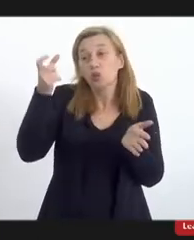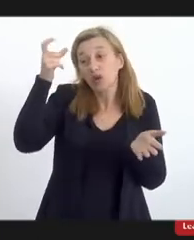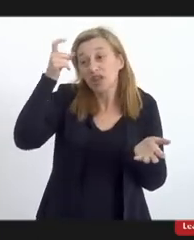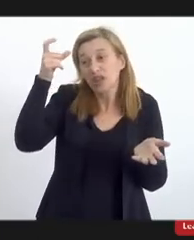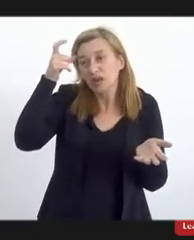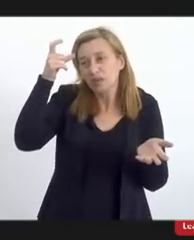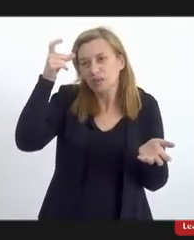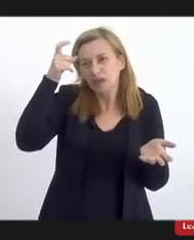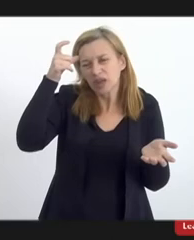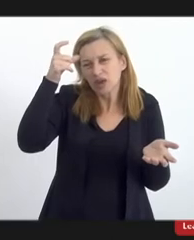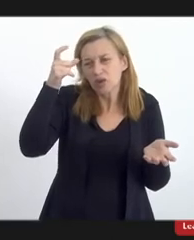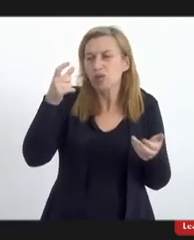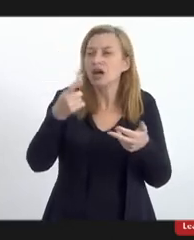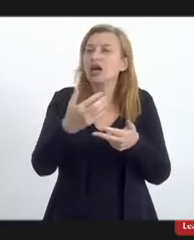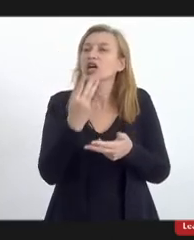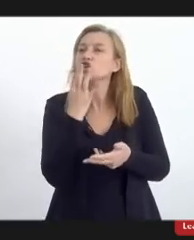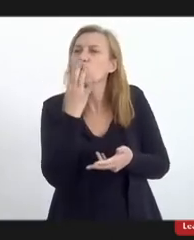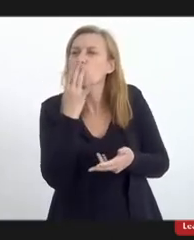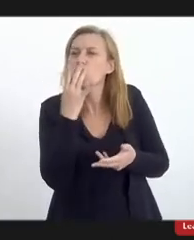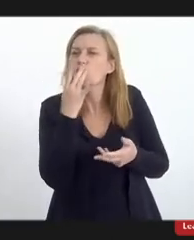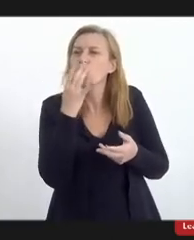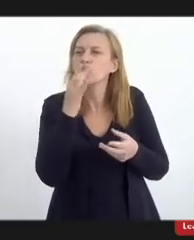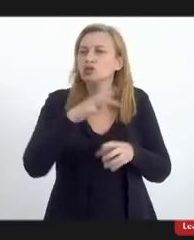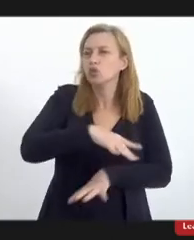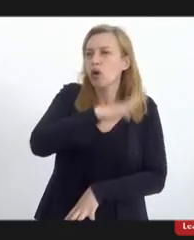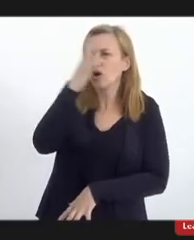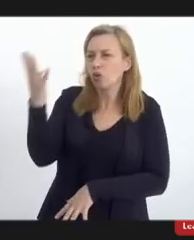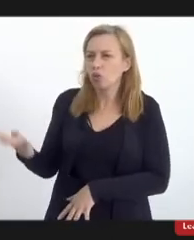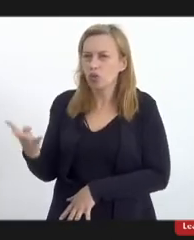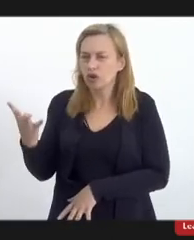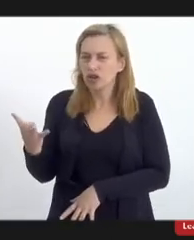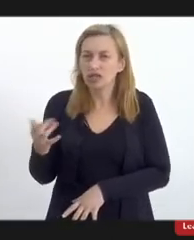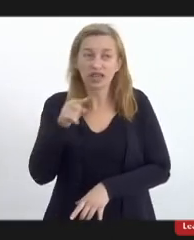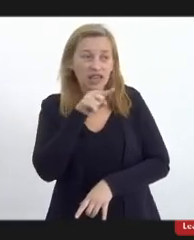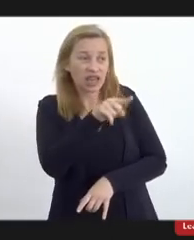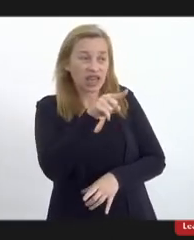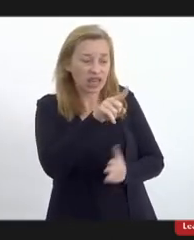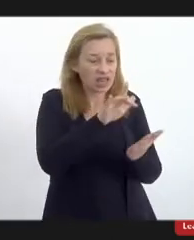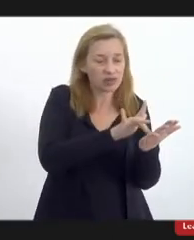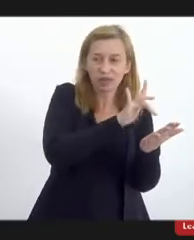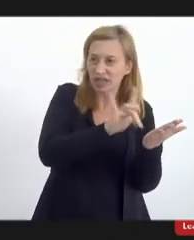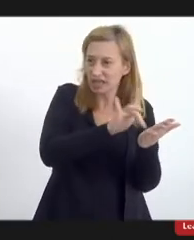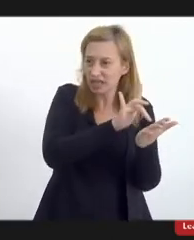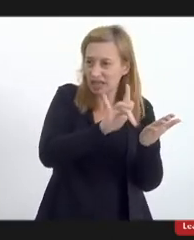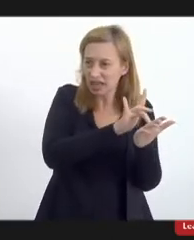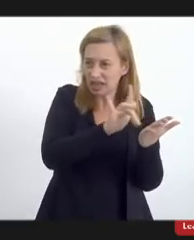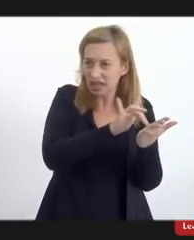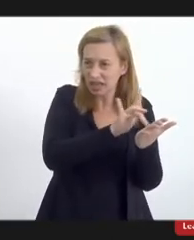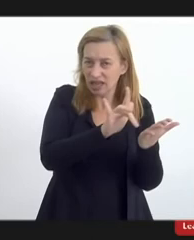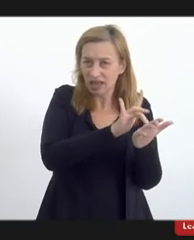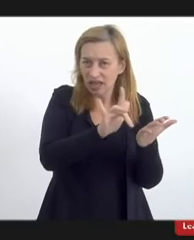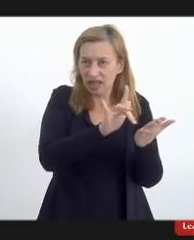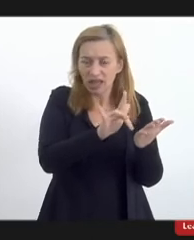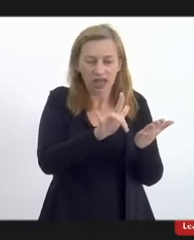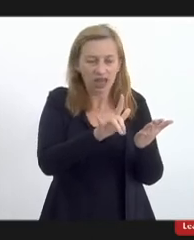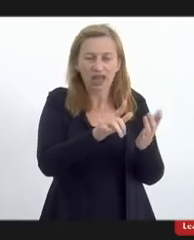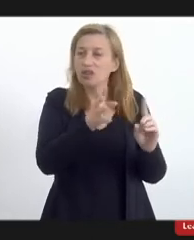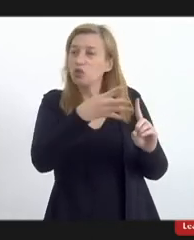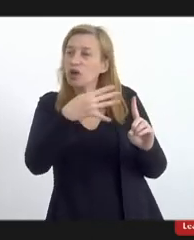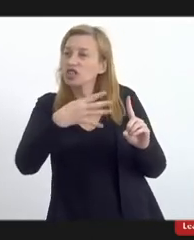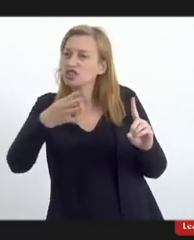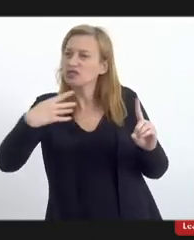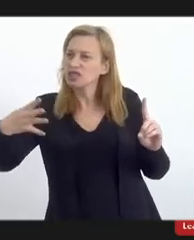que inventou foi para induzir as crianças ao homossexualismo e que o ato de apertar aquelas bolinhas do brinquedo